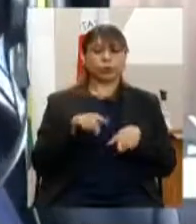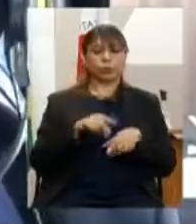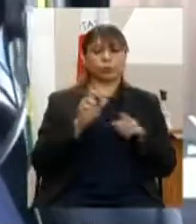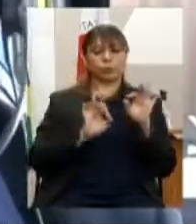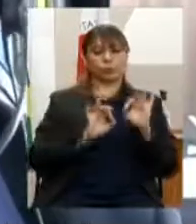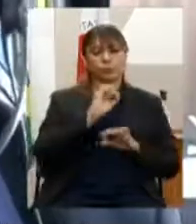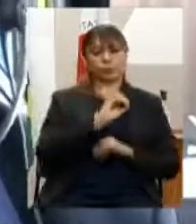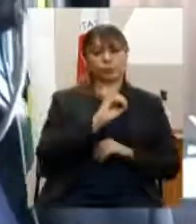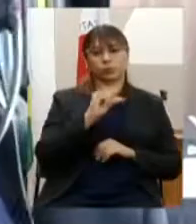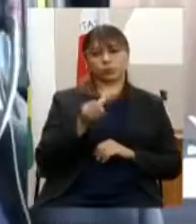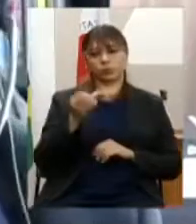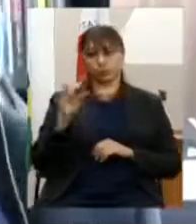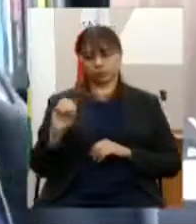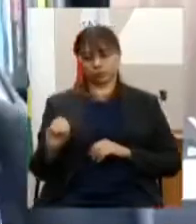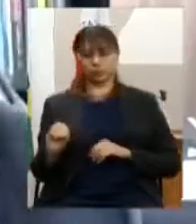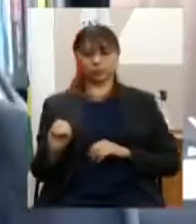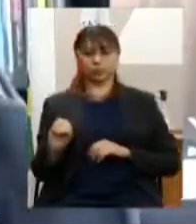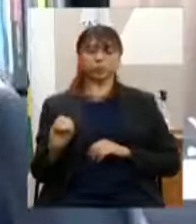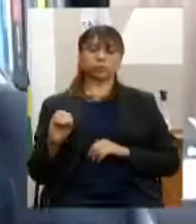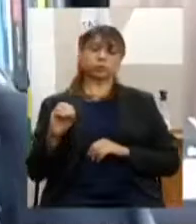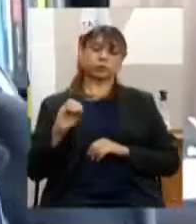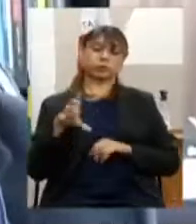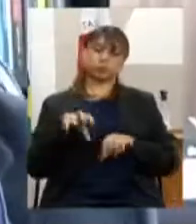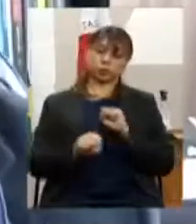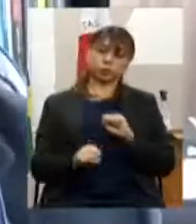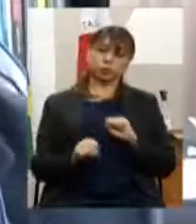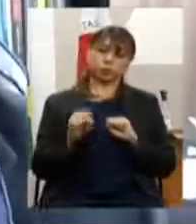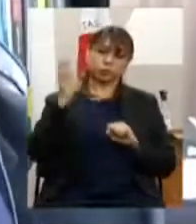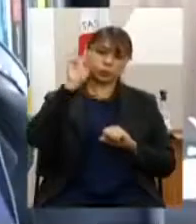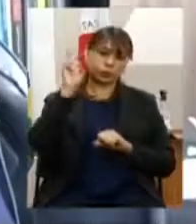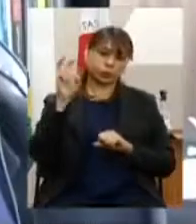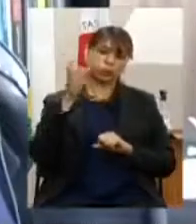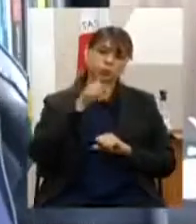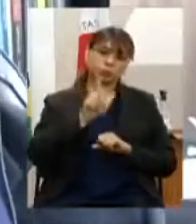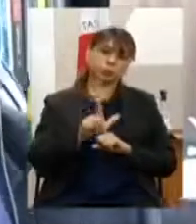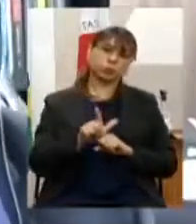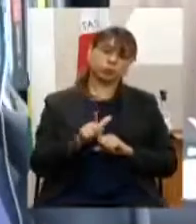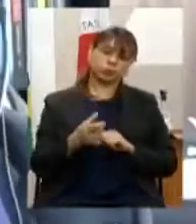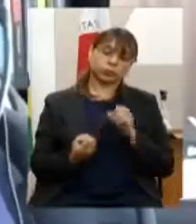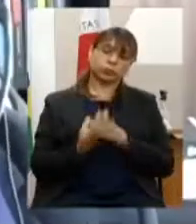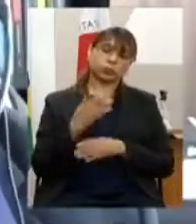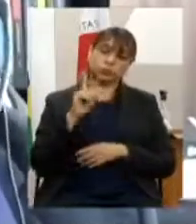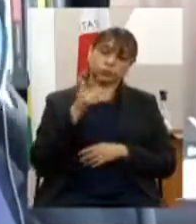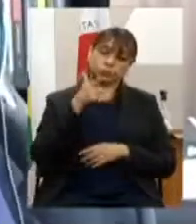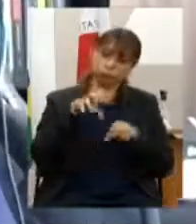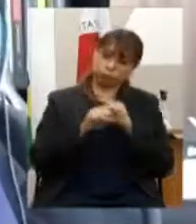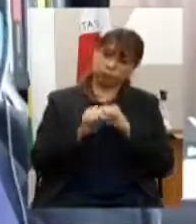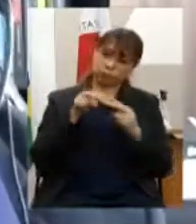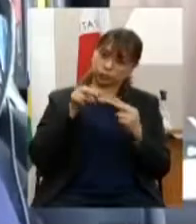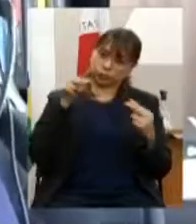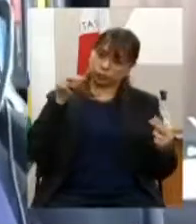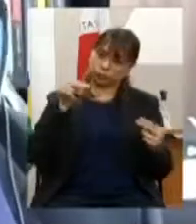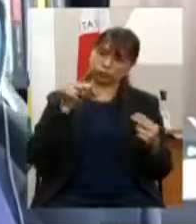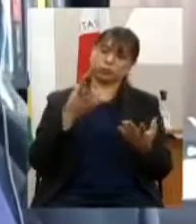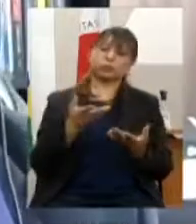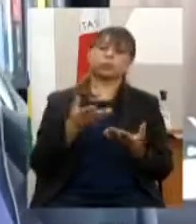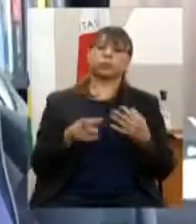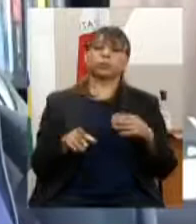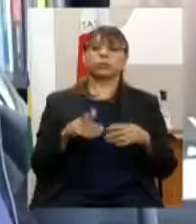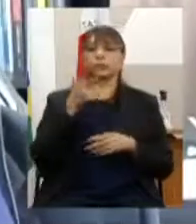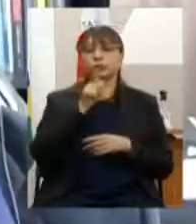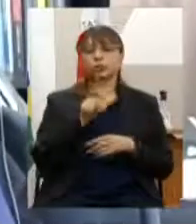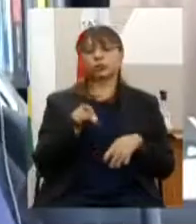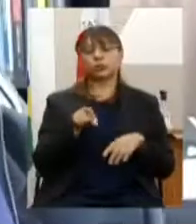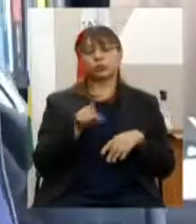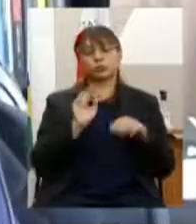formação cultural para a realização de programa de formação em AD com metodologia específica para entidades